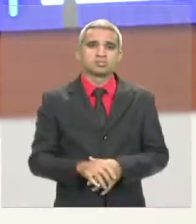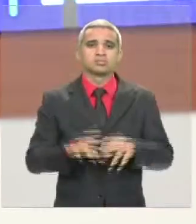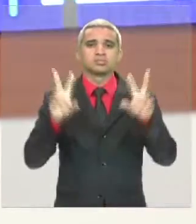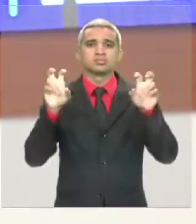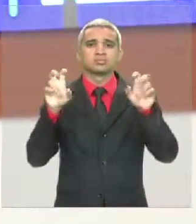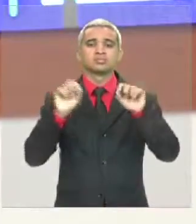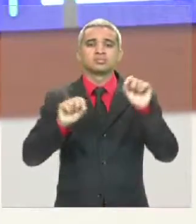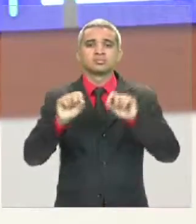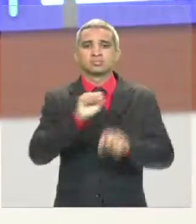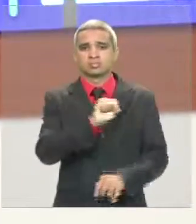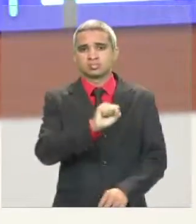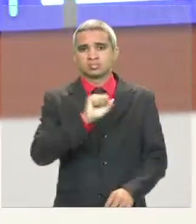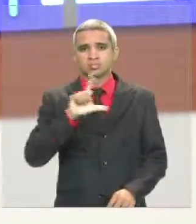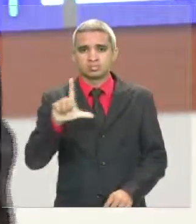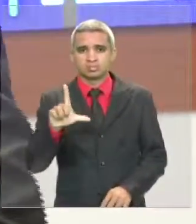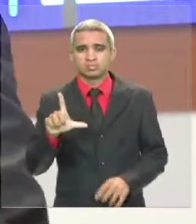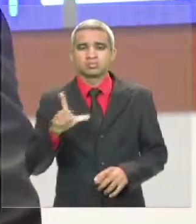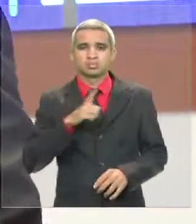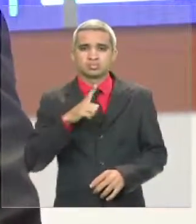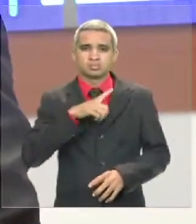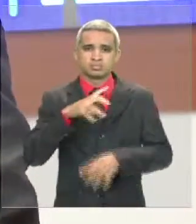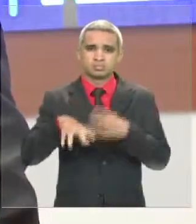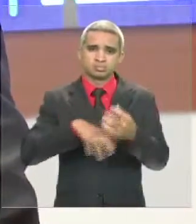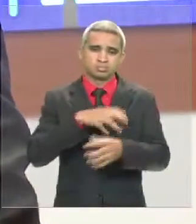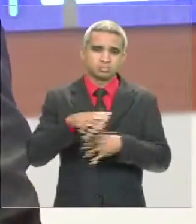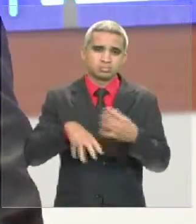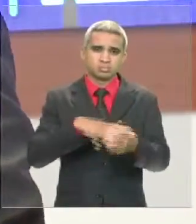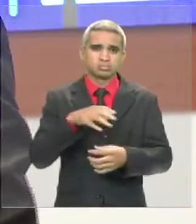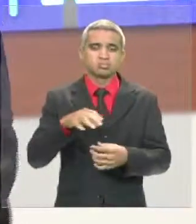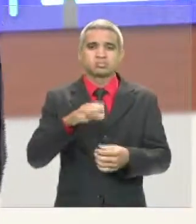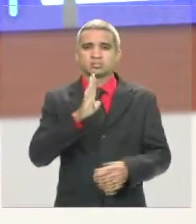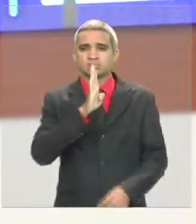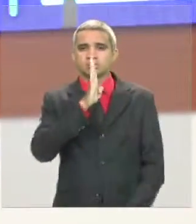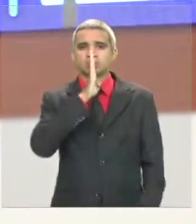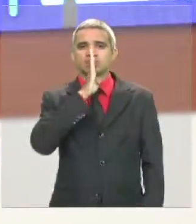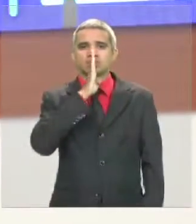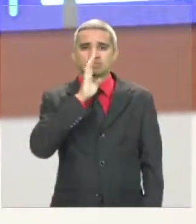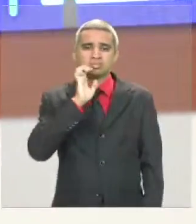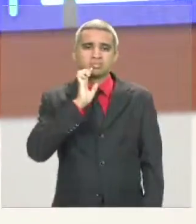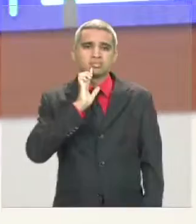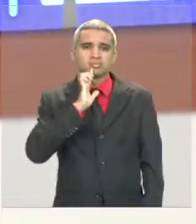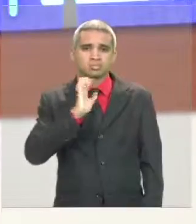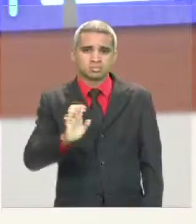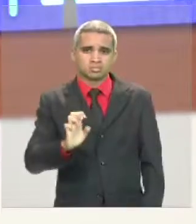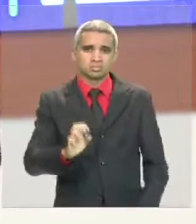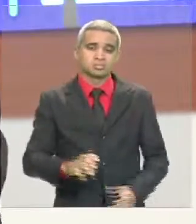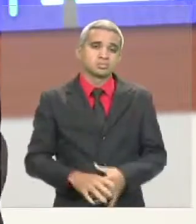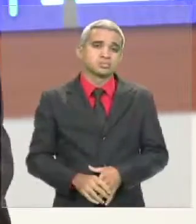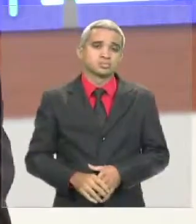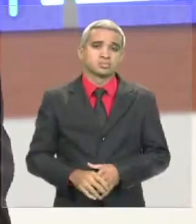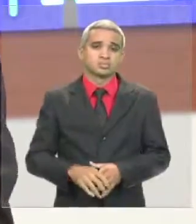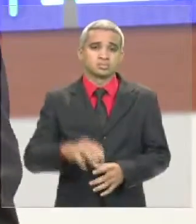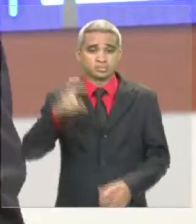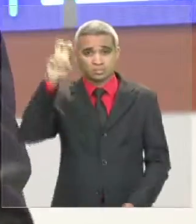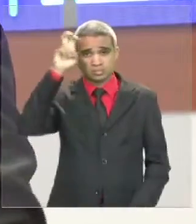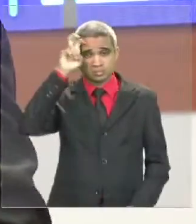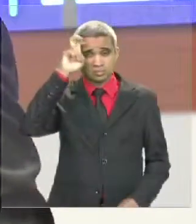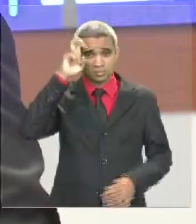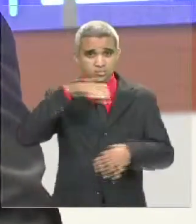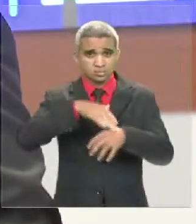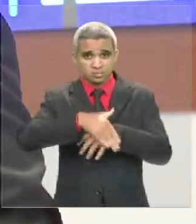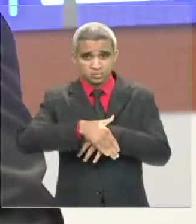e o silêncio de Edvaldo Holanda Júnior. Desde a noite de quinta-feira, a população de São Luís está em pânico.